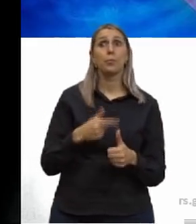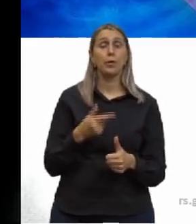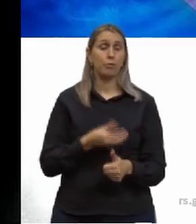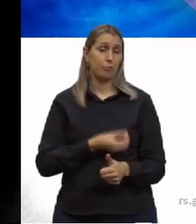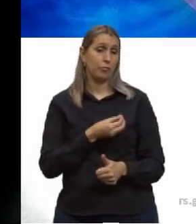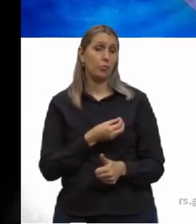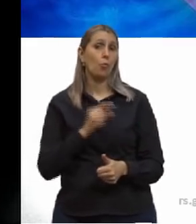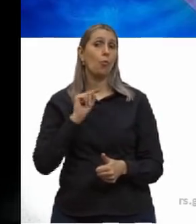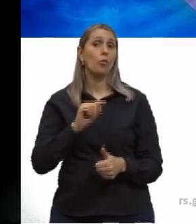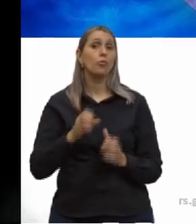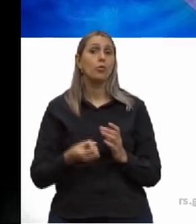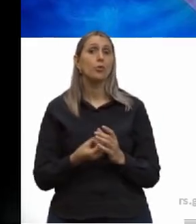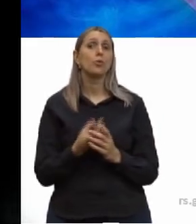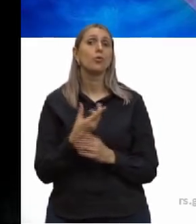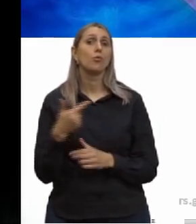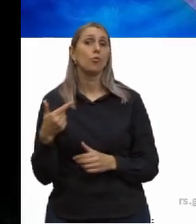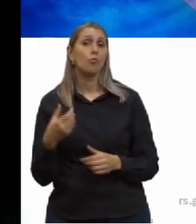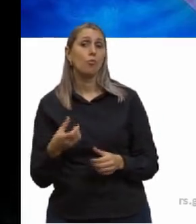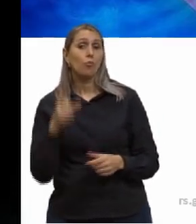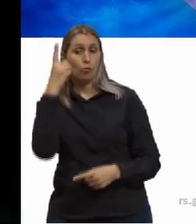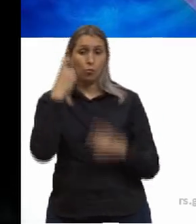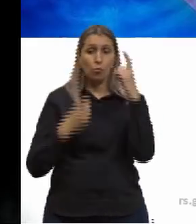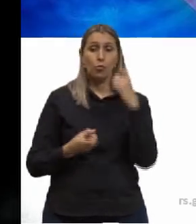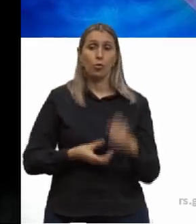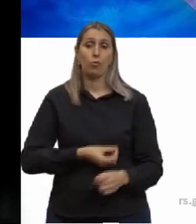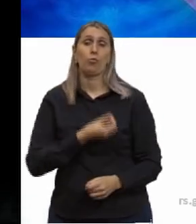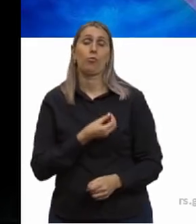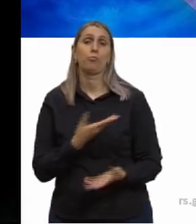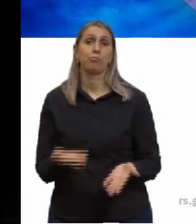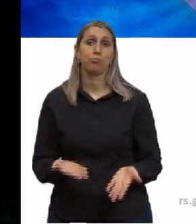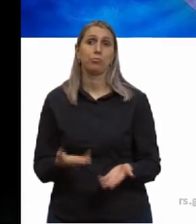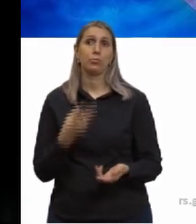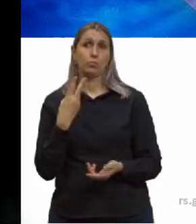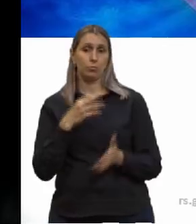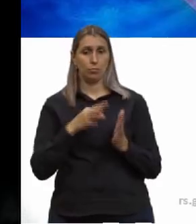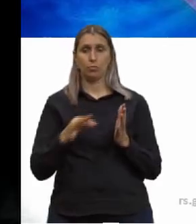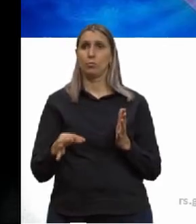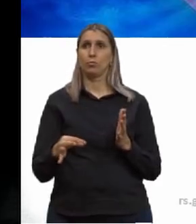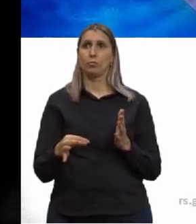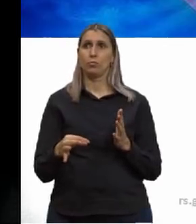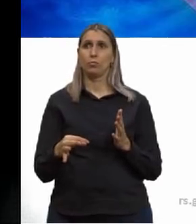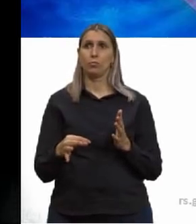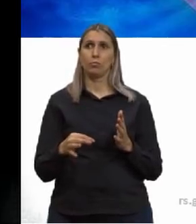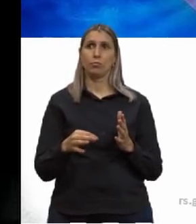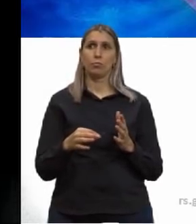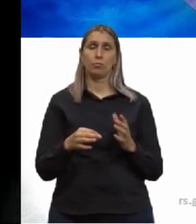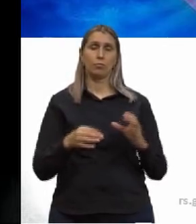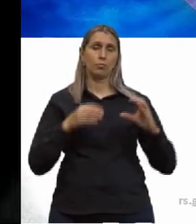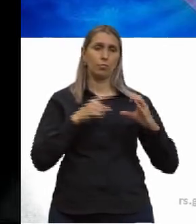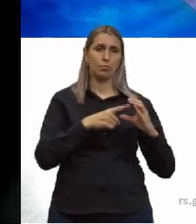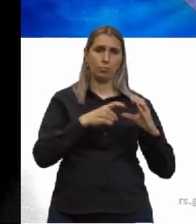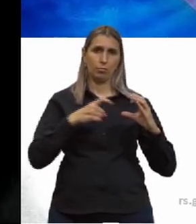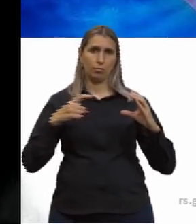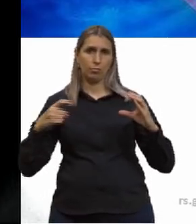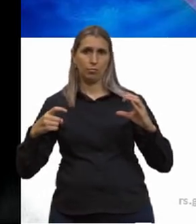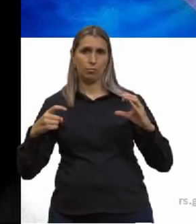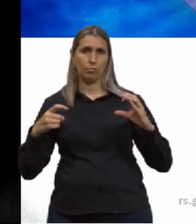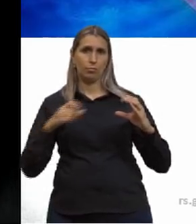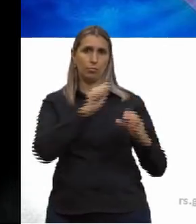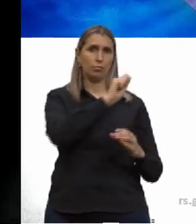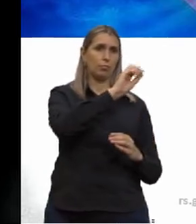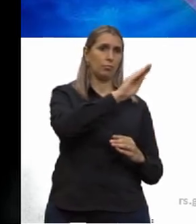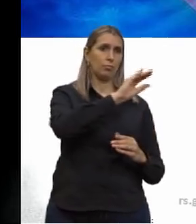e sim, de onde surgiu um ser vivo. E aí, a gente vai ver aqui duas teorias, da abiogênese e da